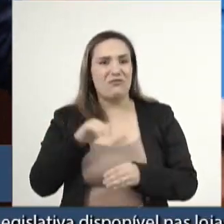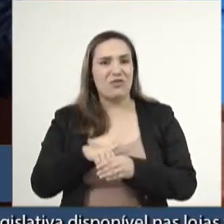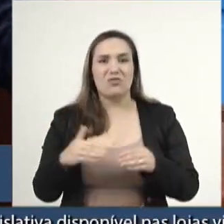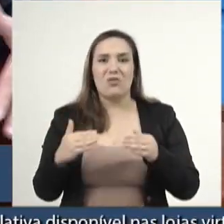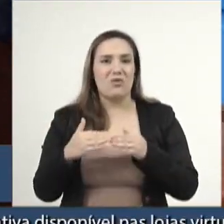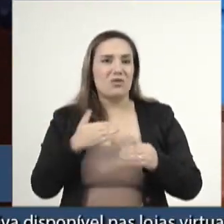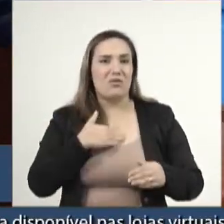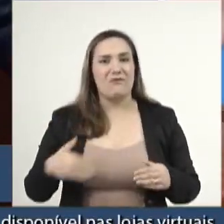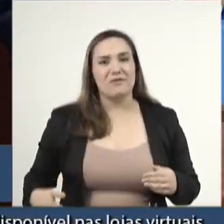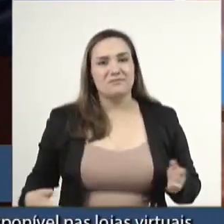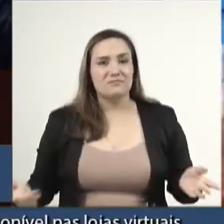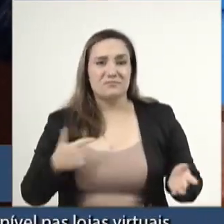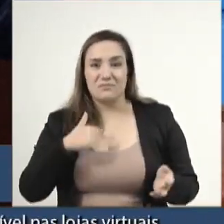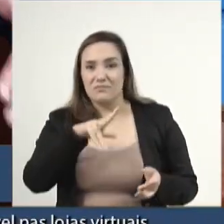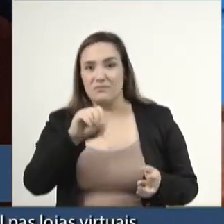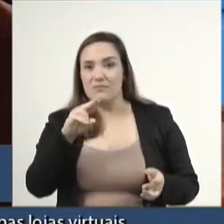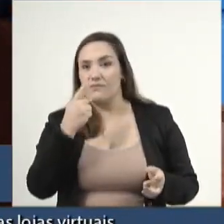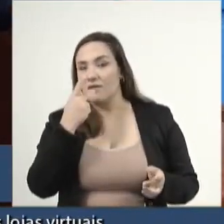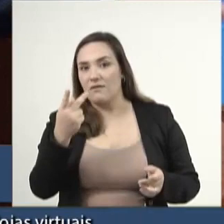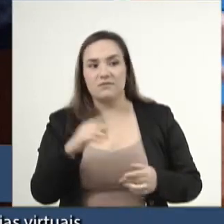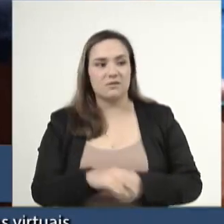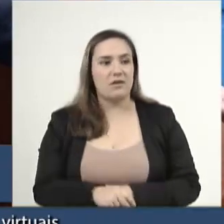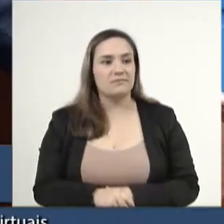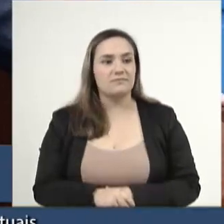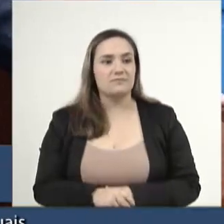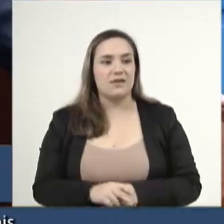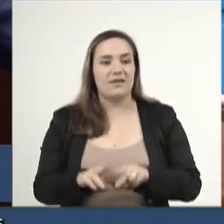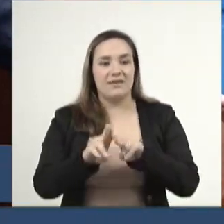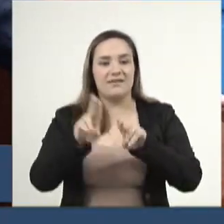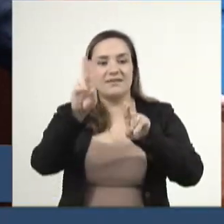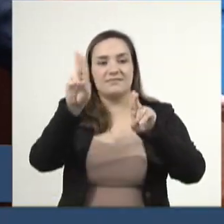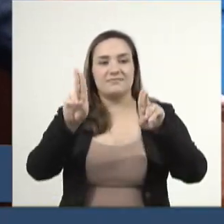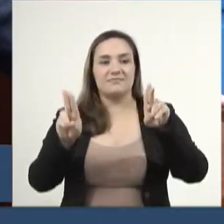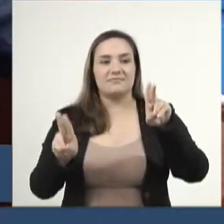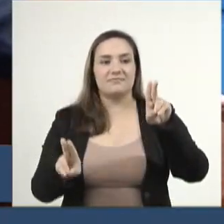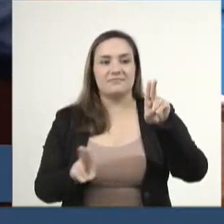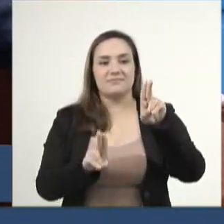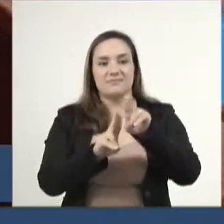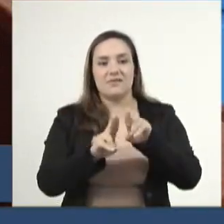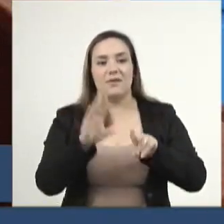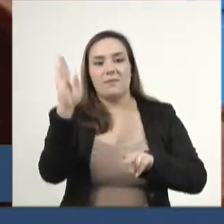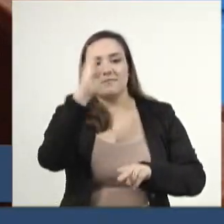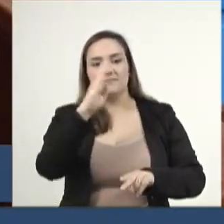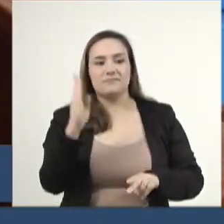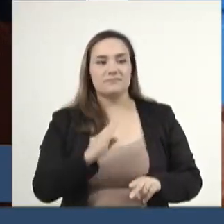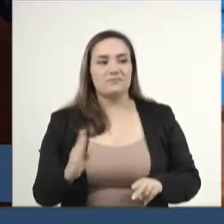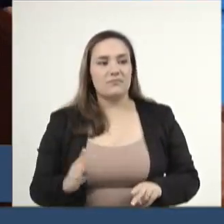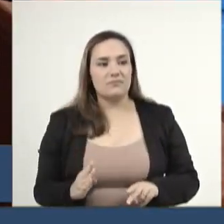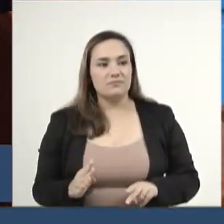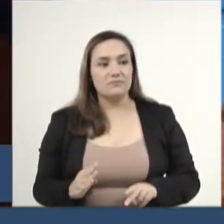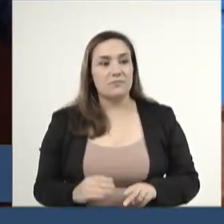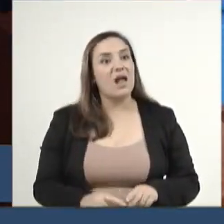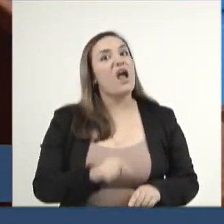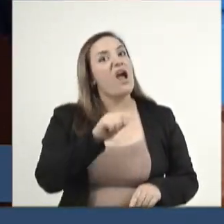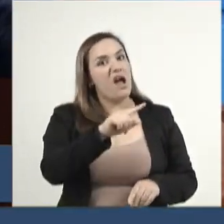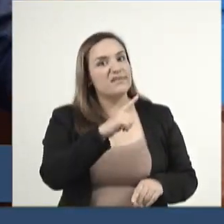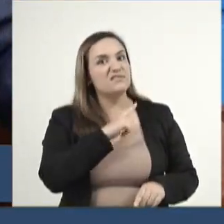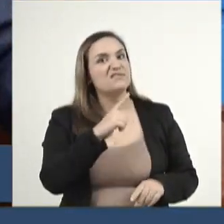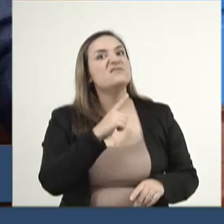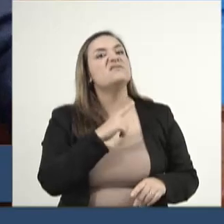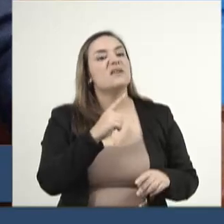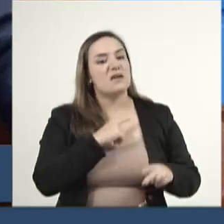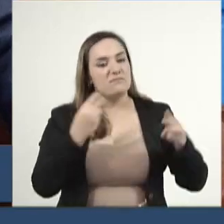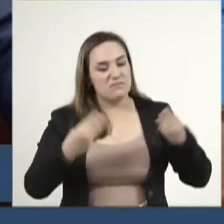Cito aqui o exemplo do União Brasil, partido que tem ministério no governo